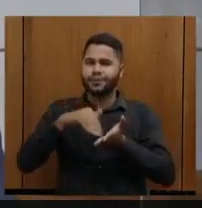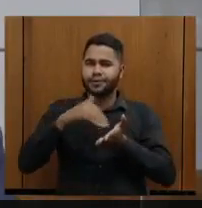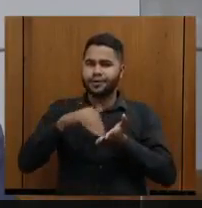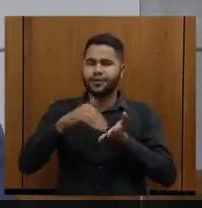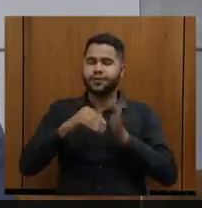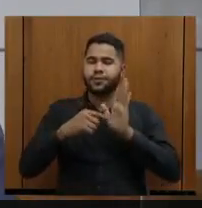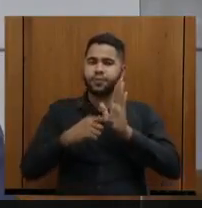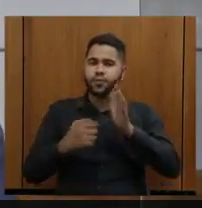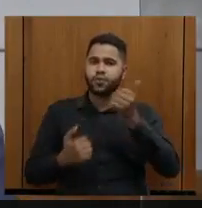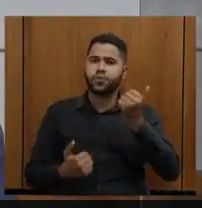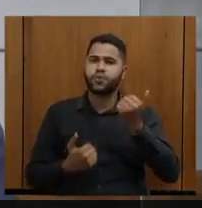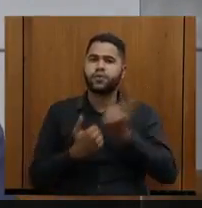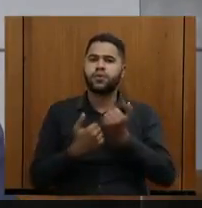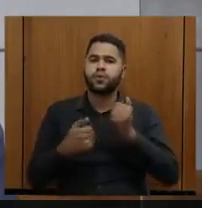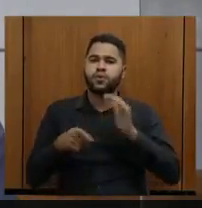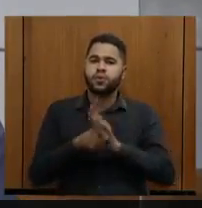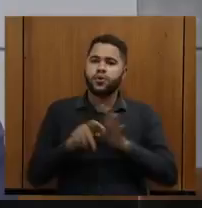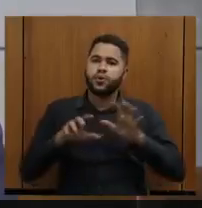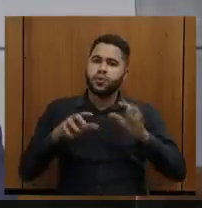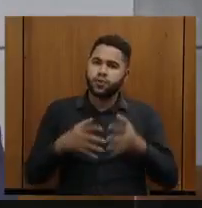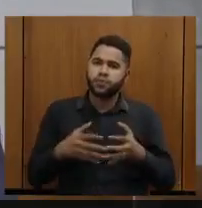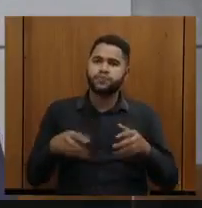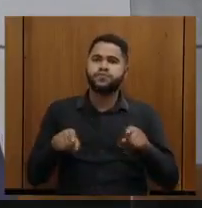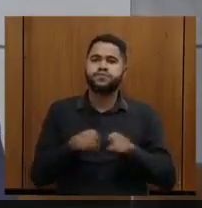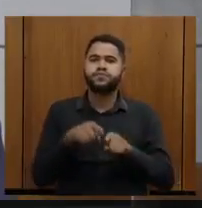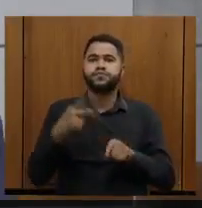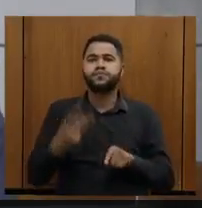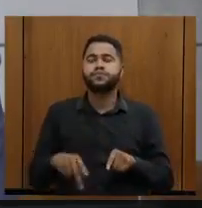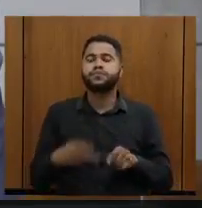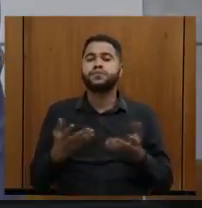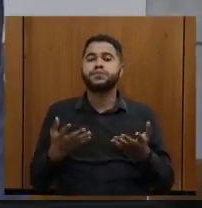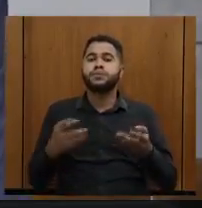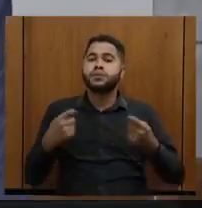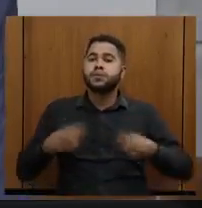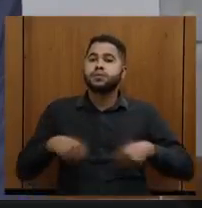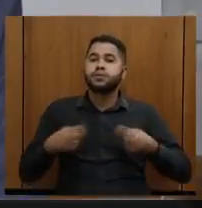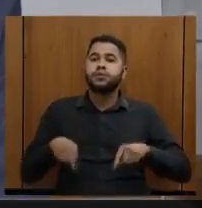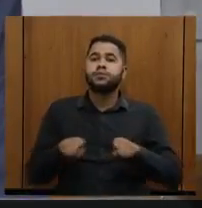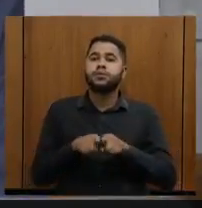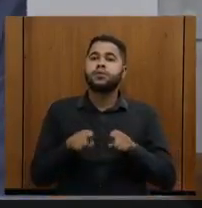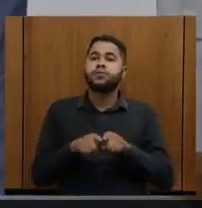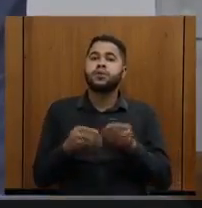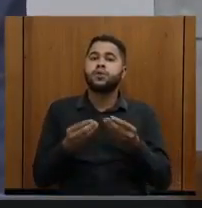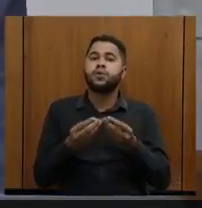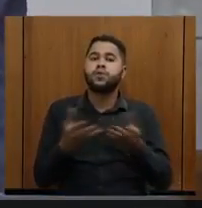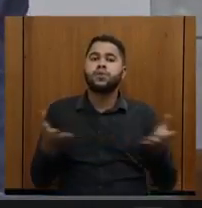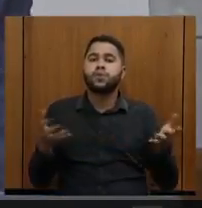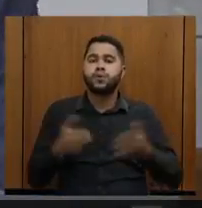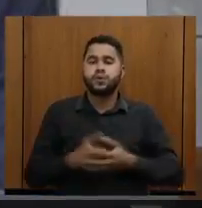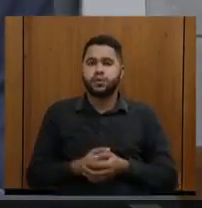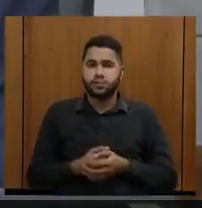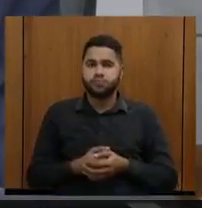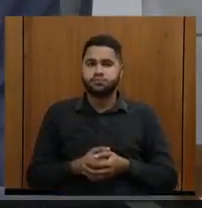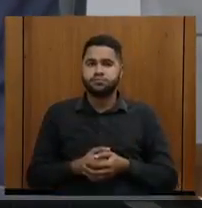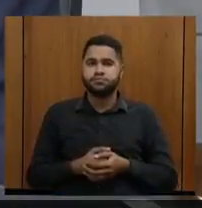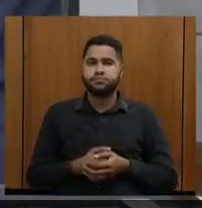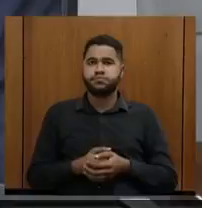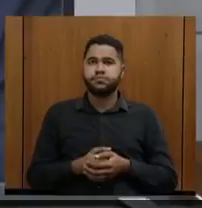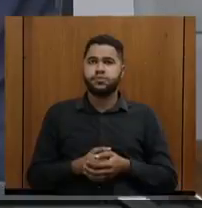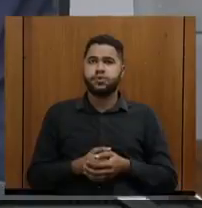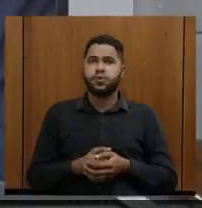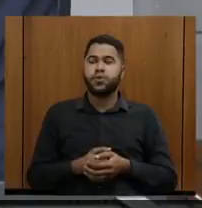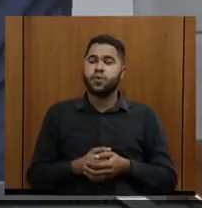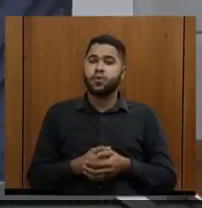que tem o apoio destas comissões e da casa, mas nós precisamos também de oferecer a fórmula, o